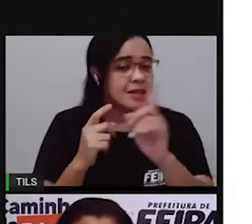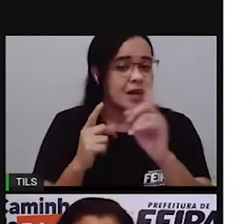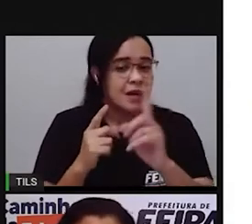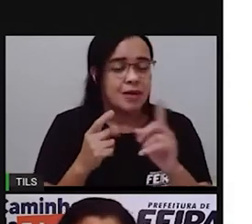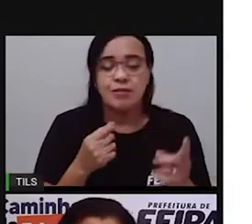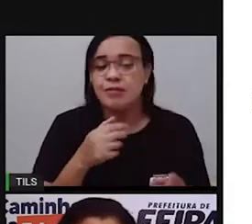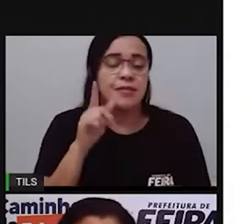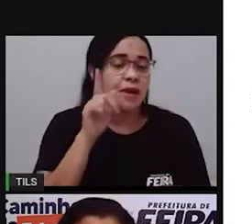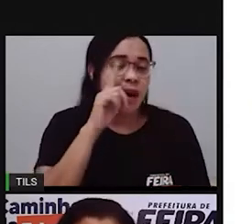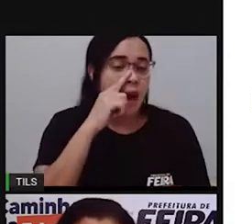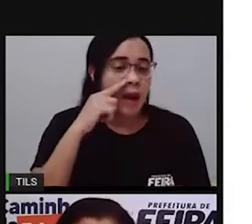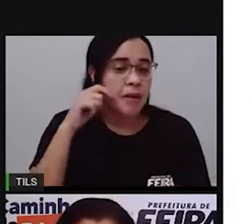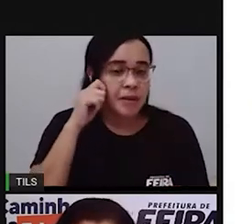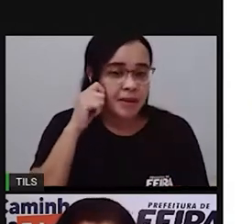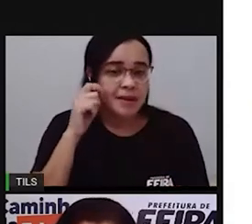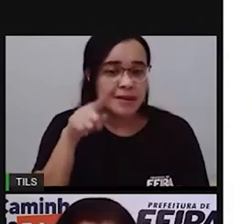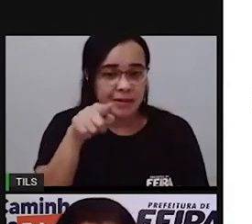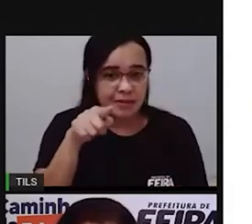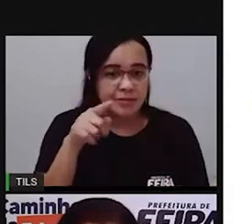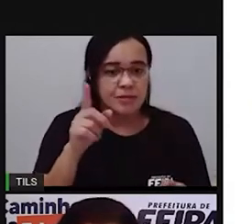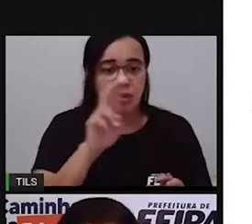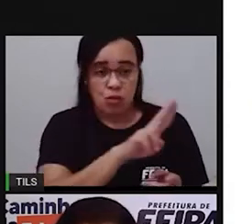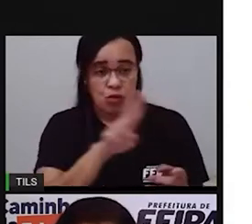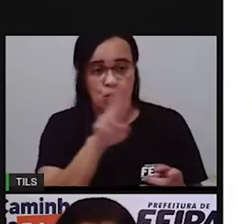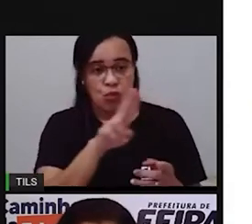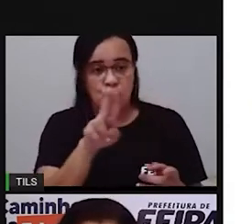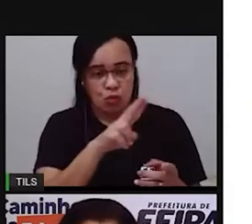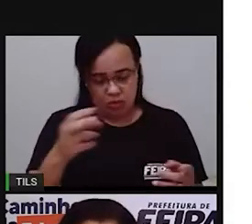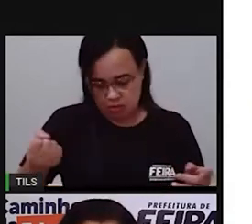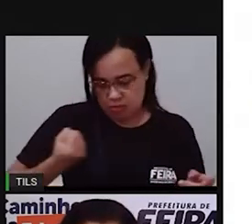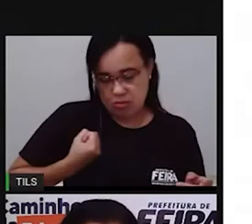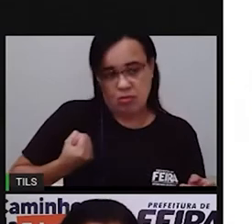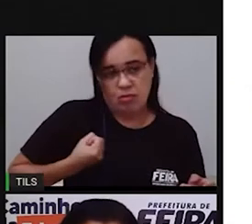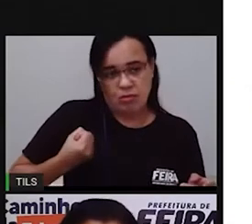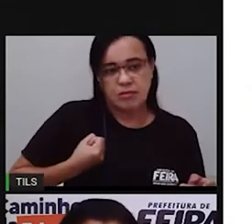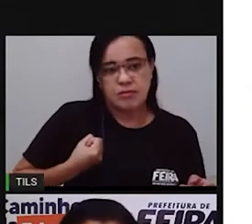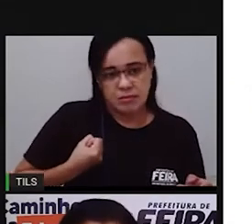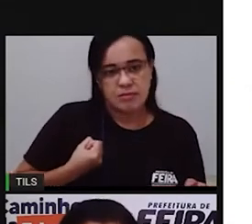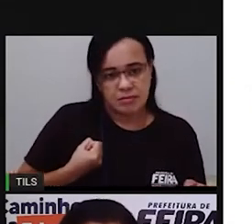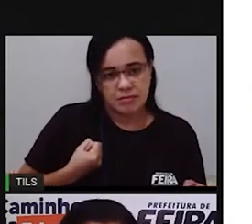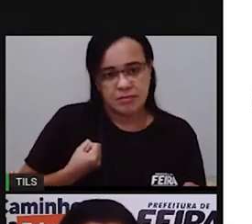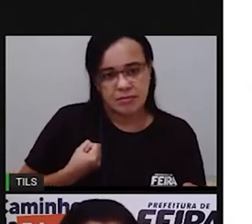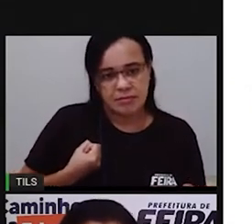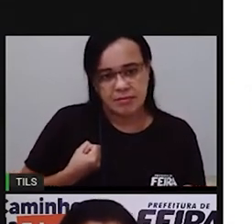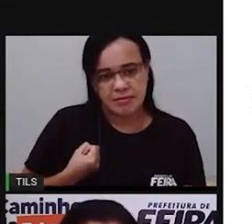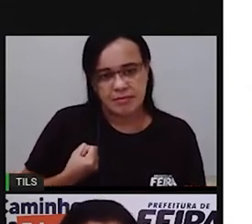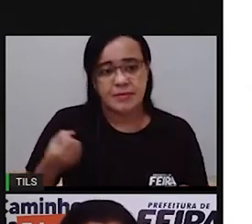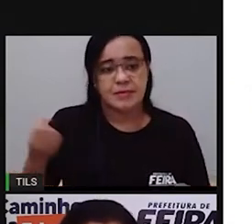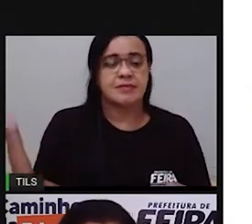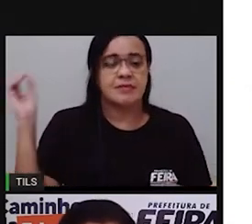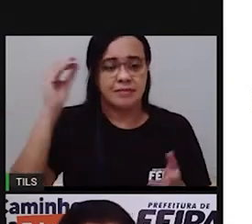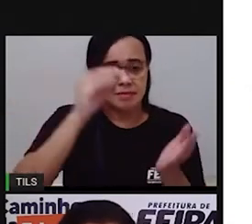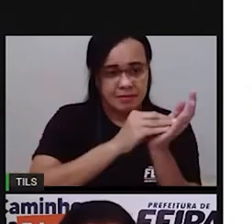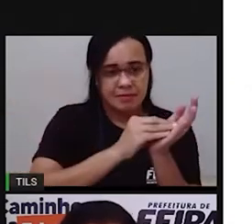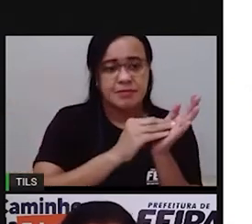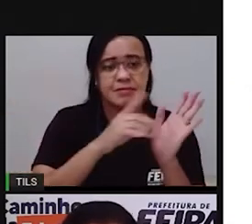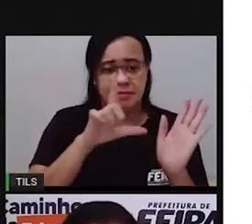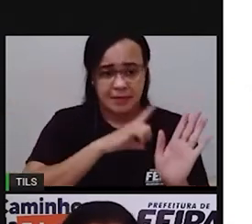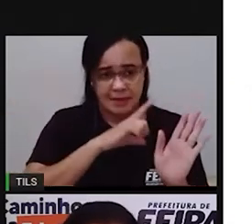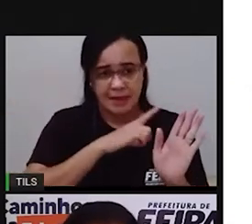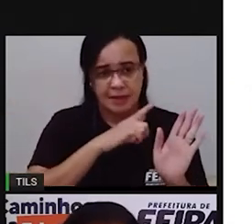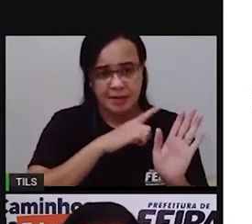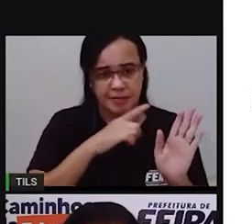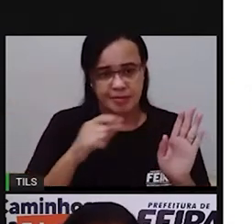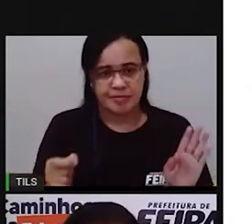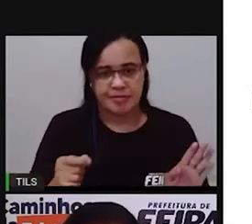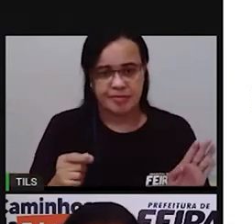que é a matrícula aí da sua da sua casa da sua residência vem